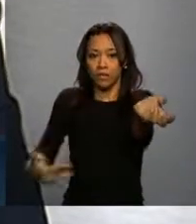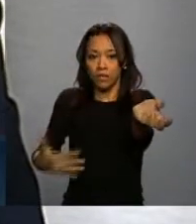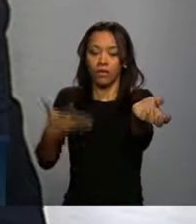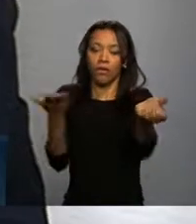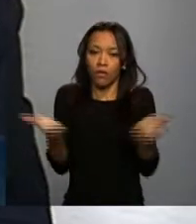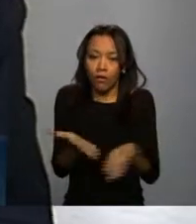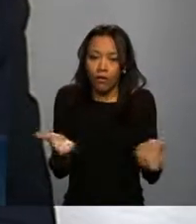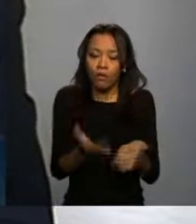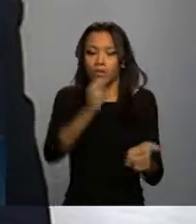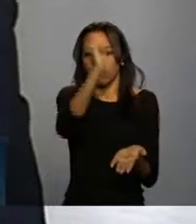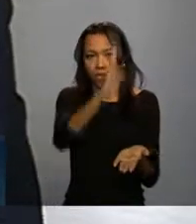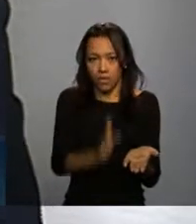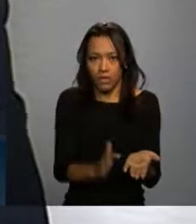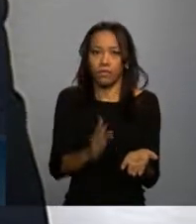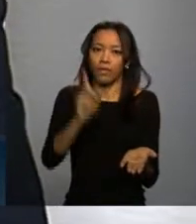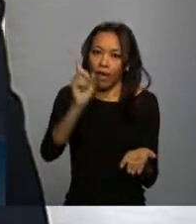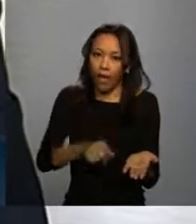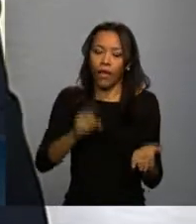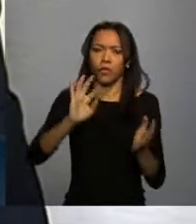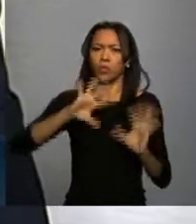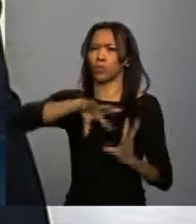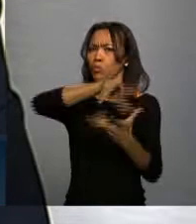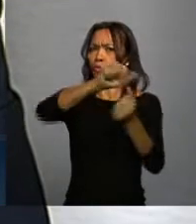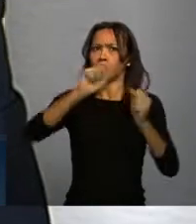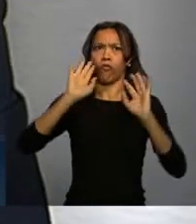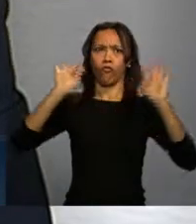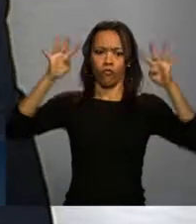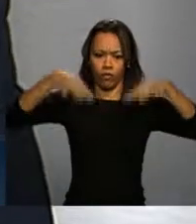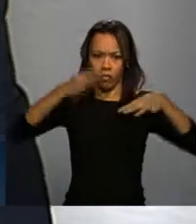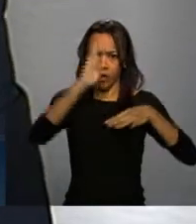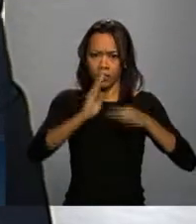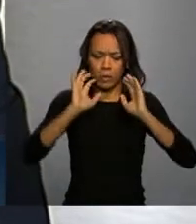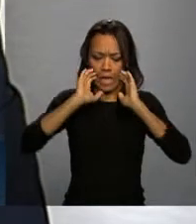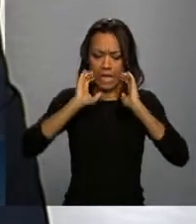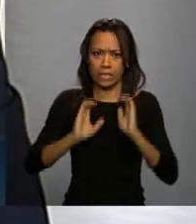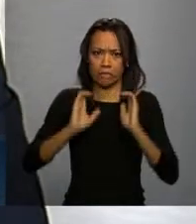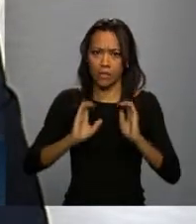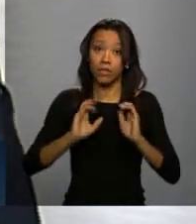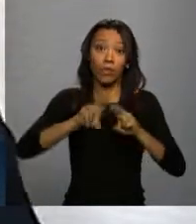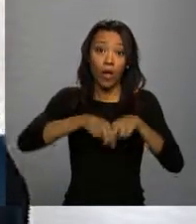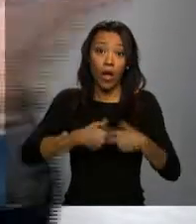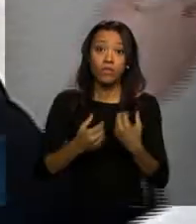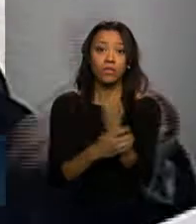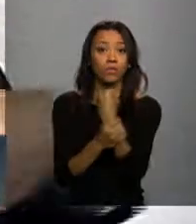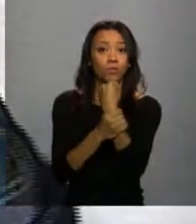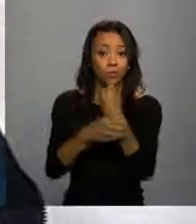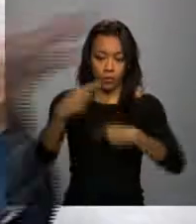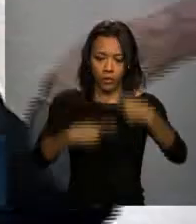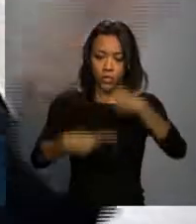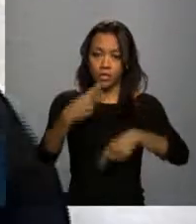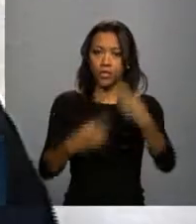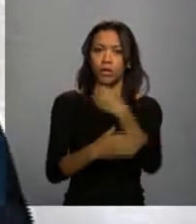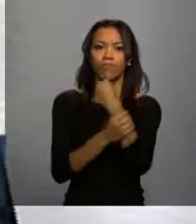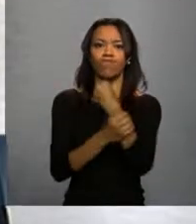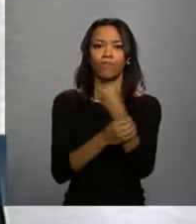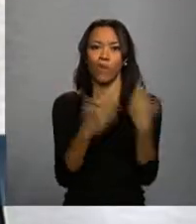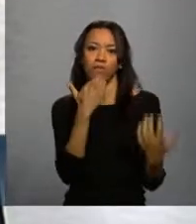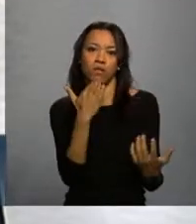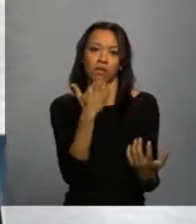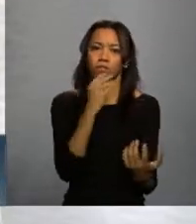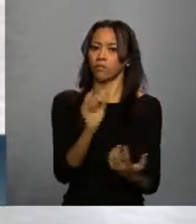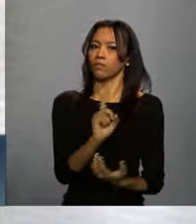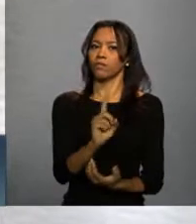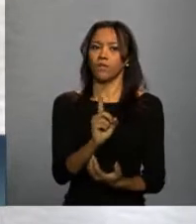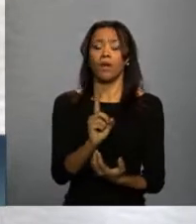país mundialmente respeitado pela segurança da sua política, isso é fruto de um trabalho que todos nós, todos nós,